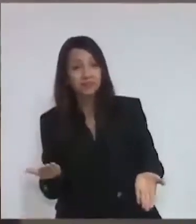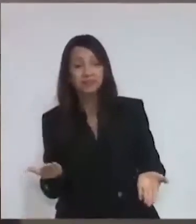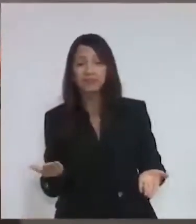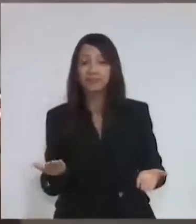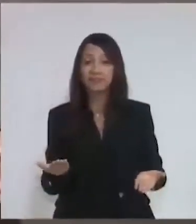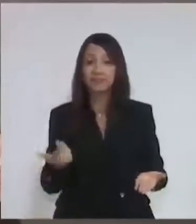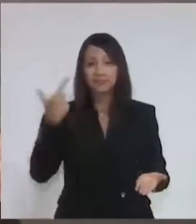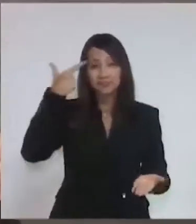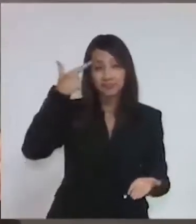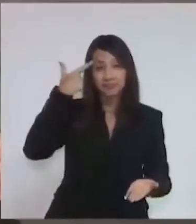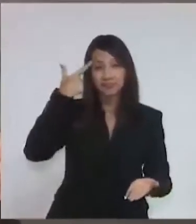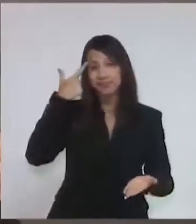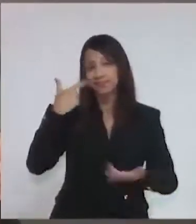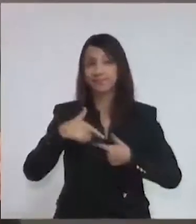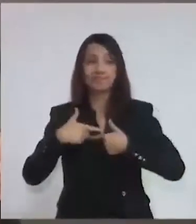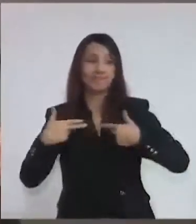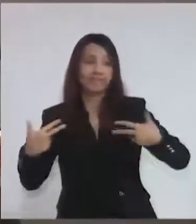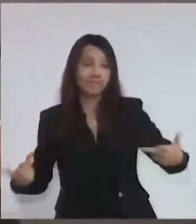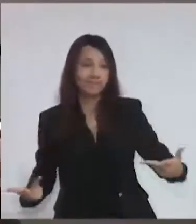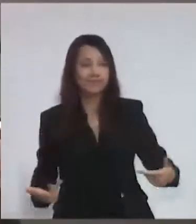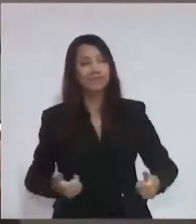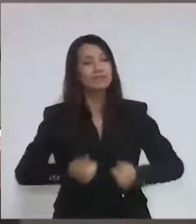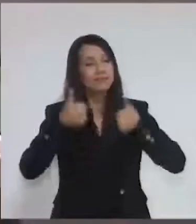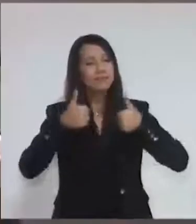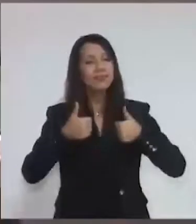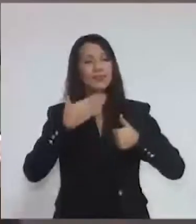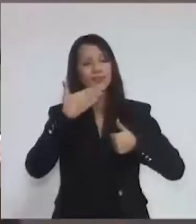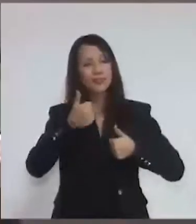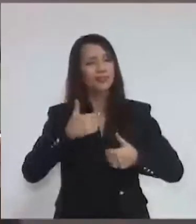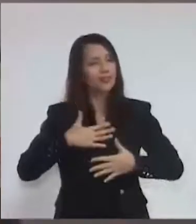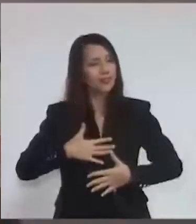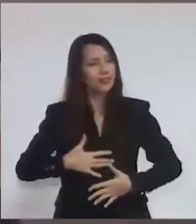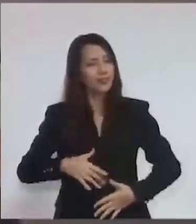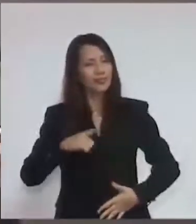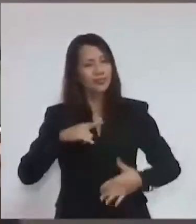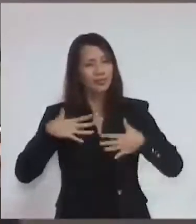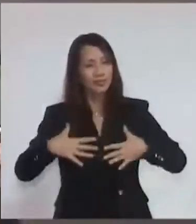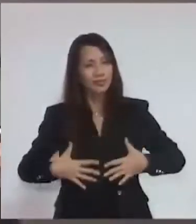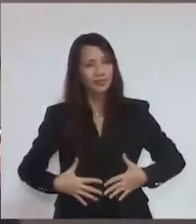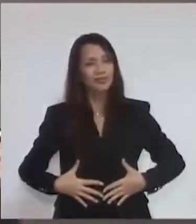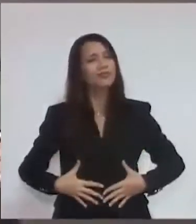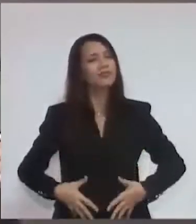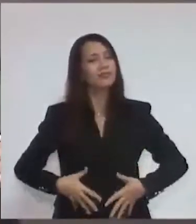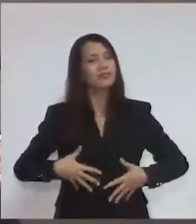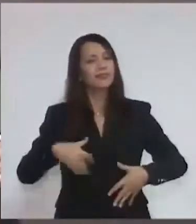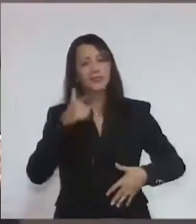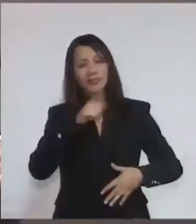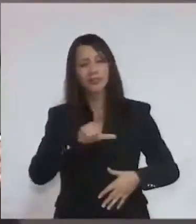Então, para isso, precisamos dar melhores condições para esses homens e mulheres.